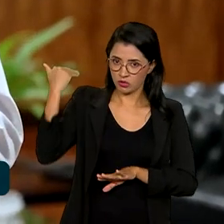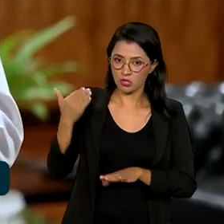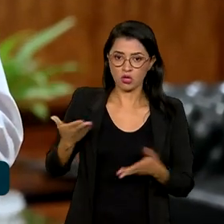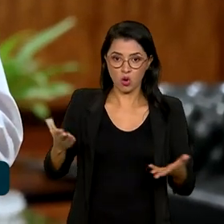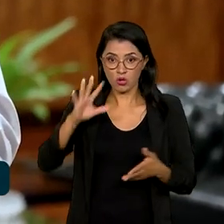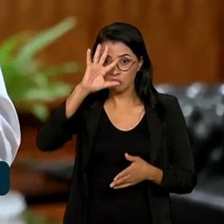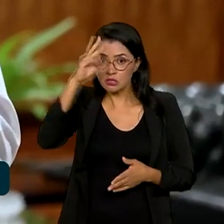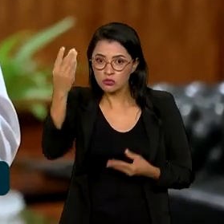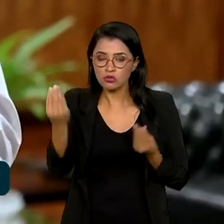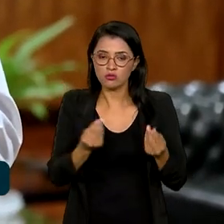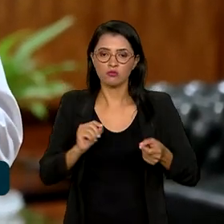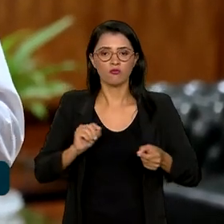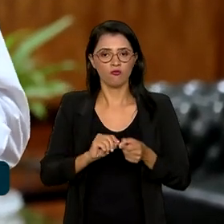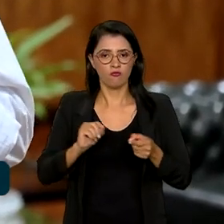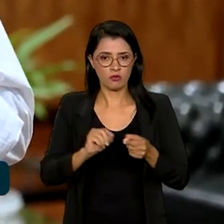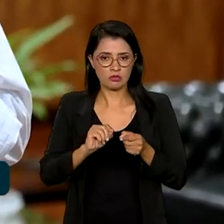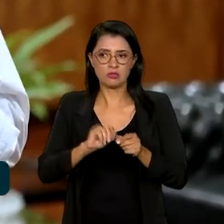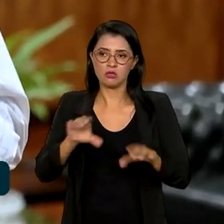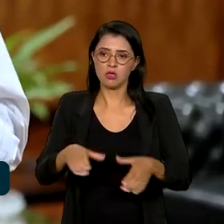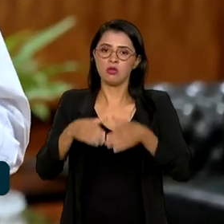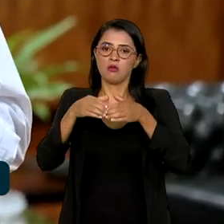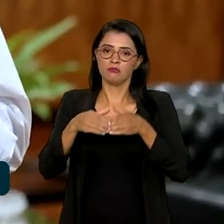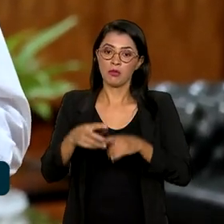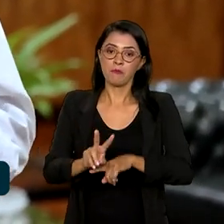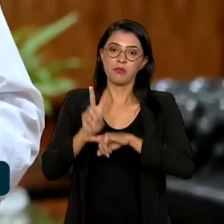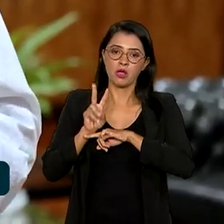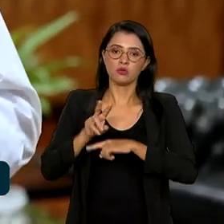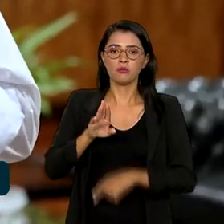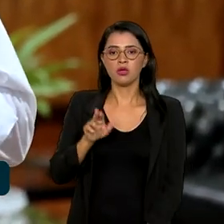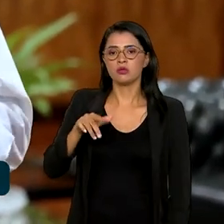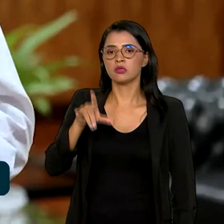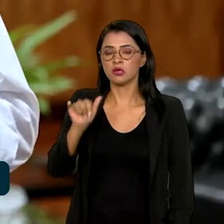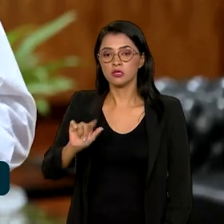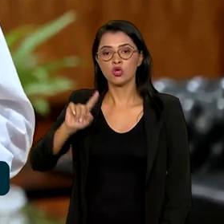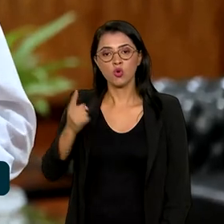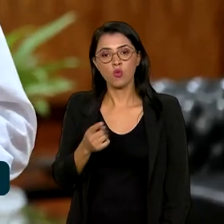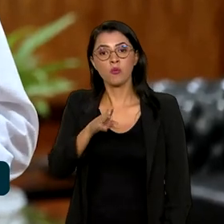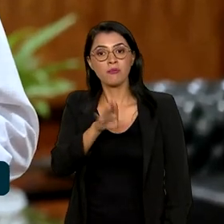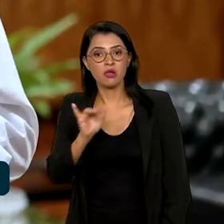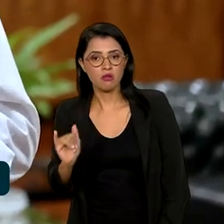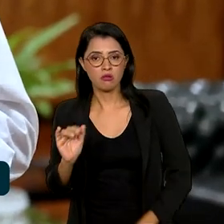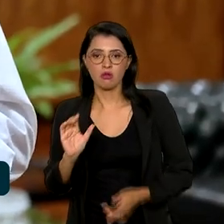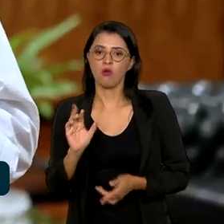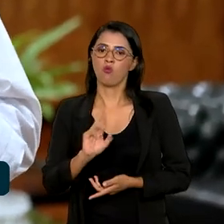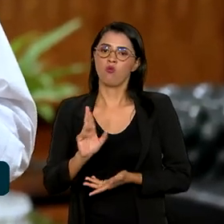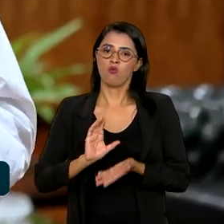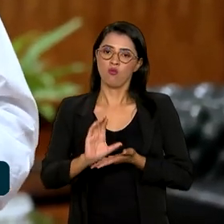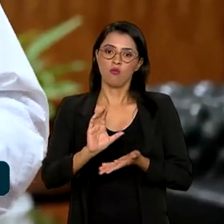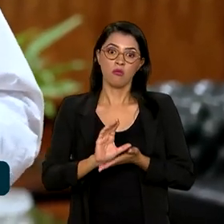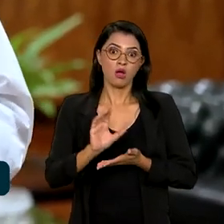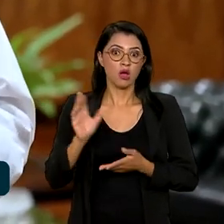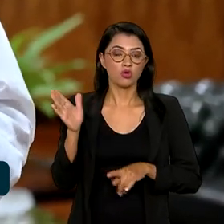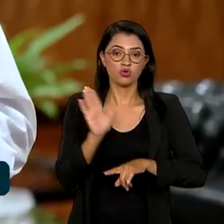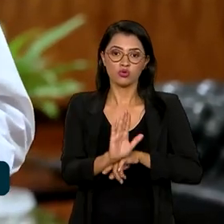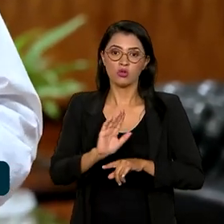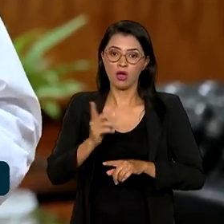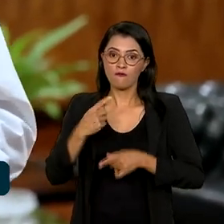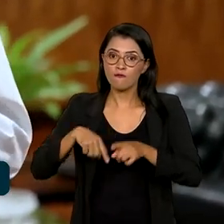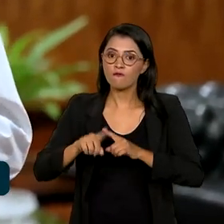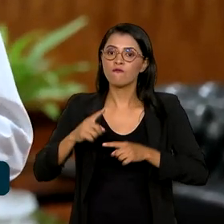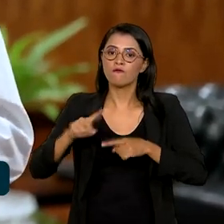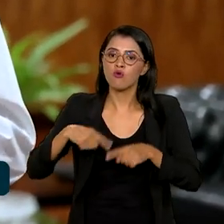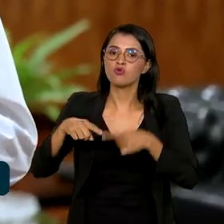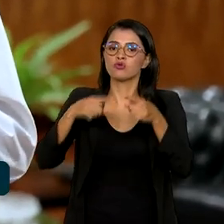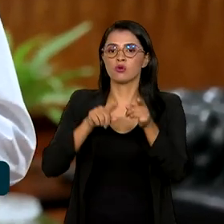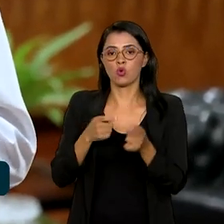agora de fazer uma concessão de empréstimo do BNDES de 1 bilhão de reais para ajudar a recuperar a economia de todas